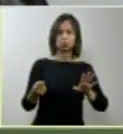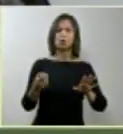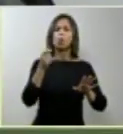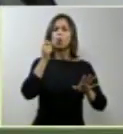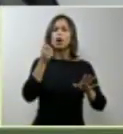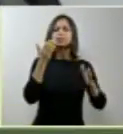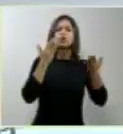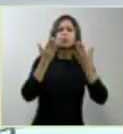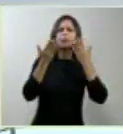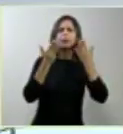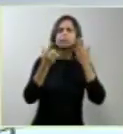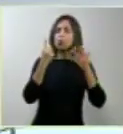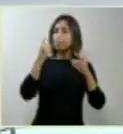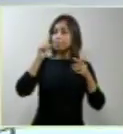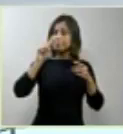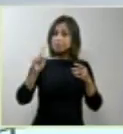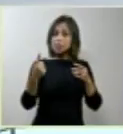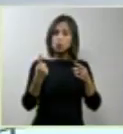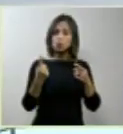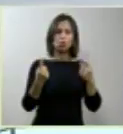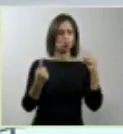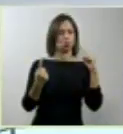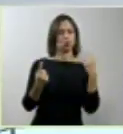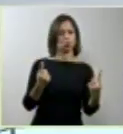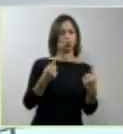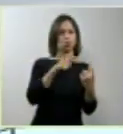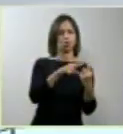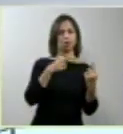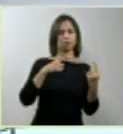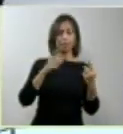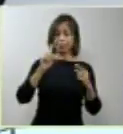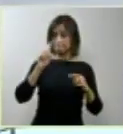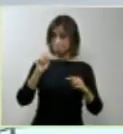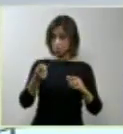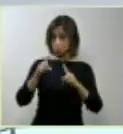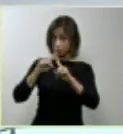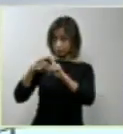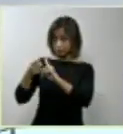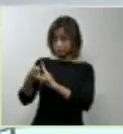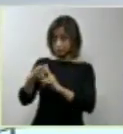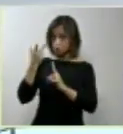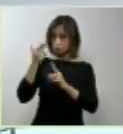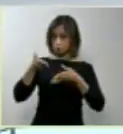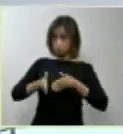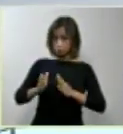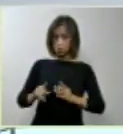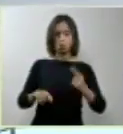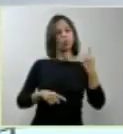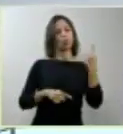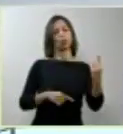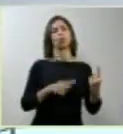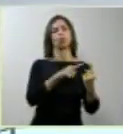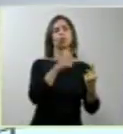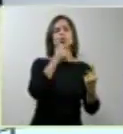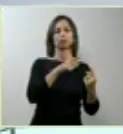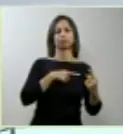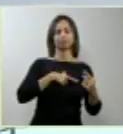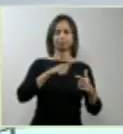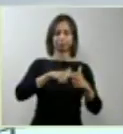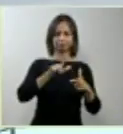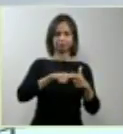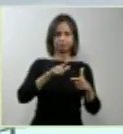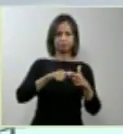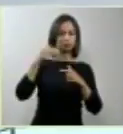variando de região para região. De maneira que isso também já adiciona uma grande importância a esse